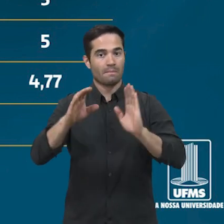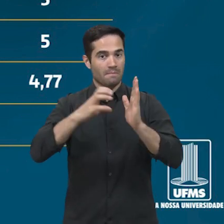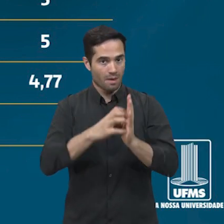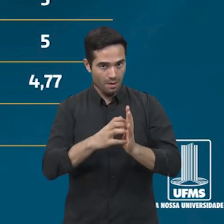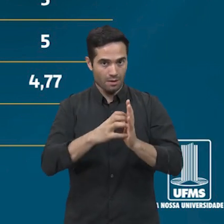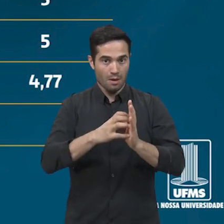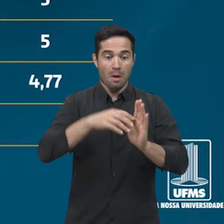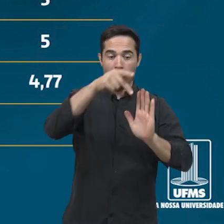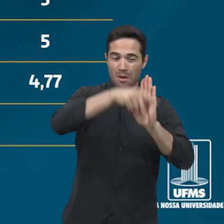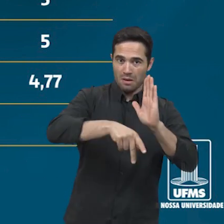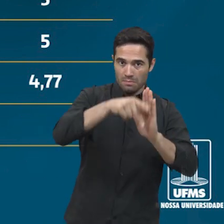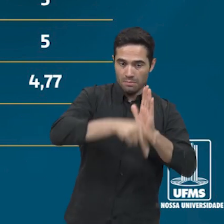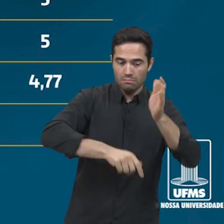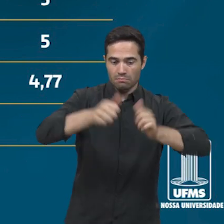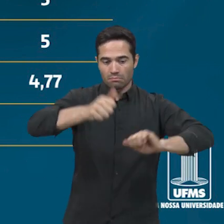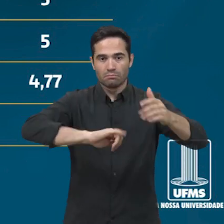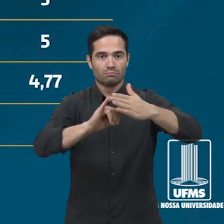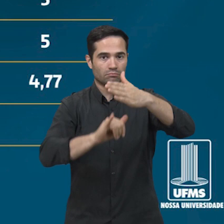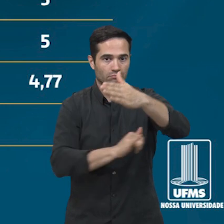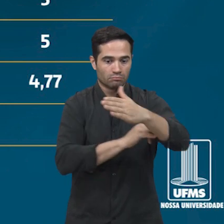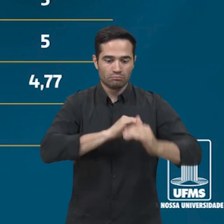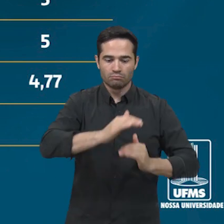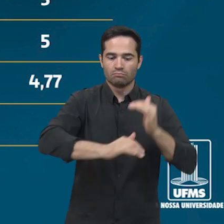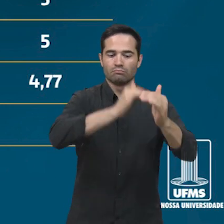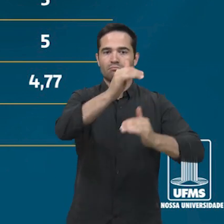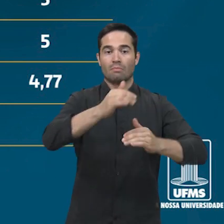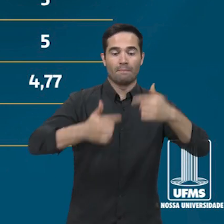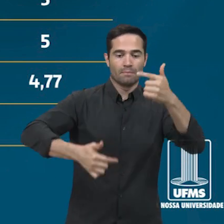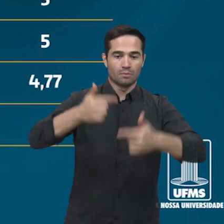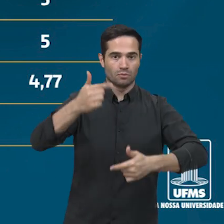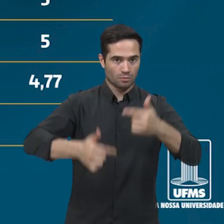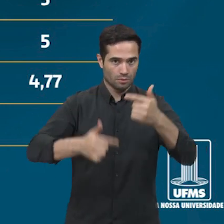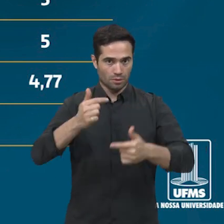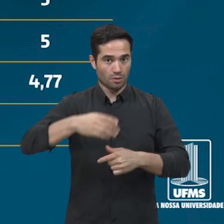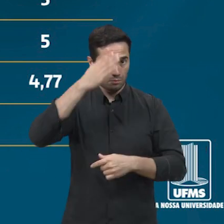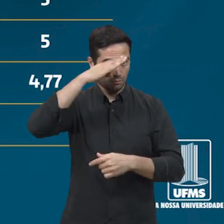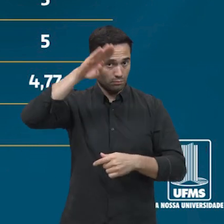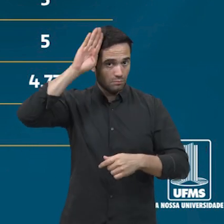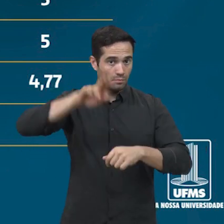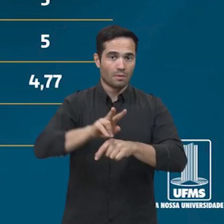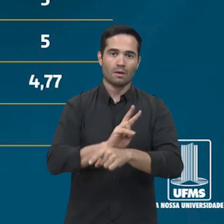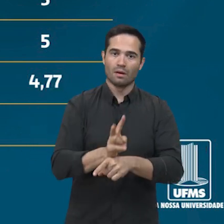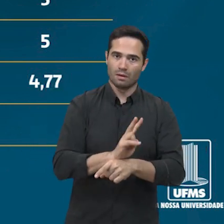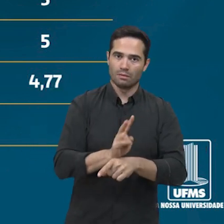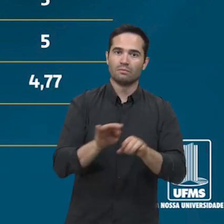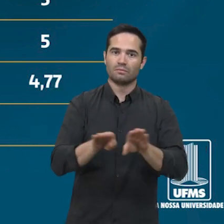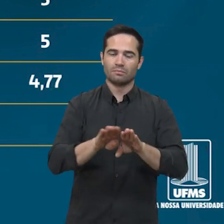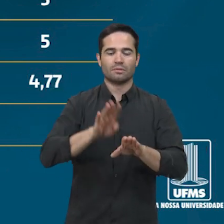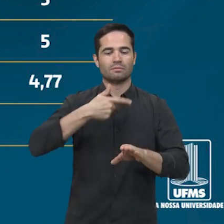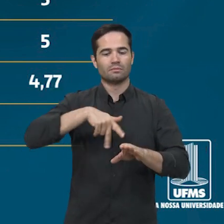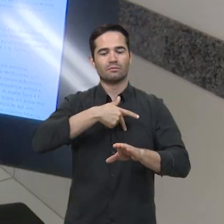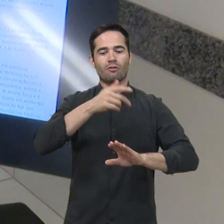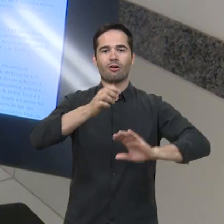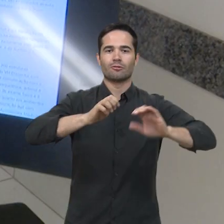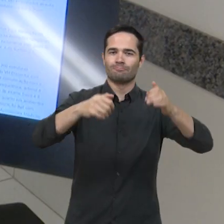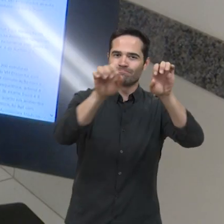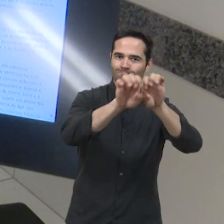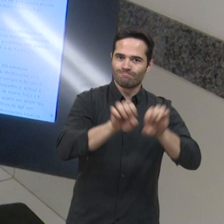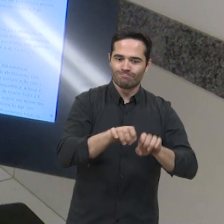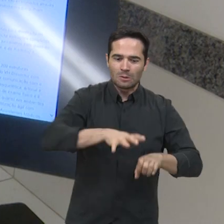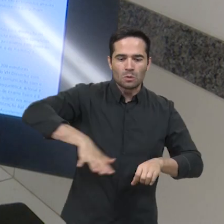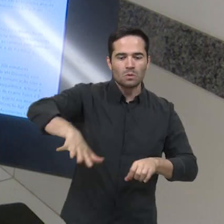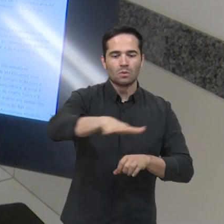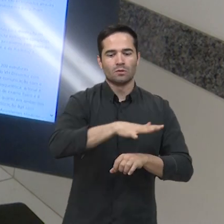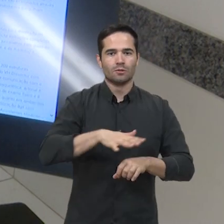avaliação institucional, no desenvolvimento institucional, nas políticas acadêmicas de gestão e também na nossa infraestrutura. Isso é muito